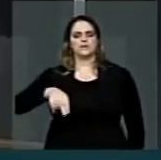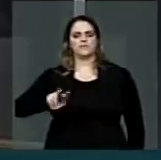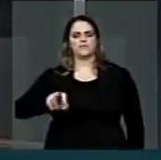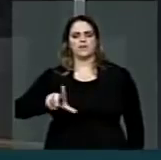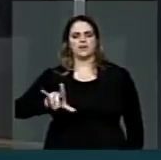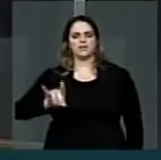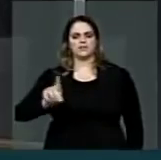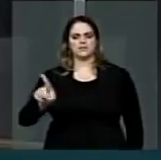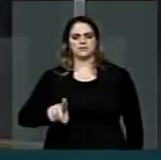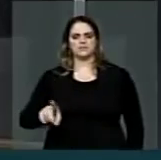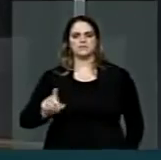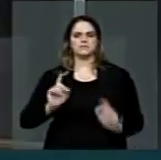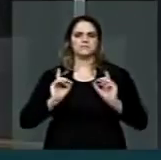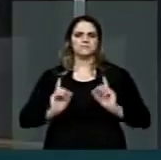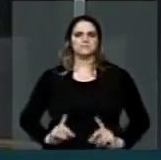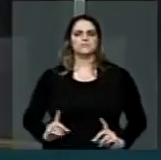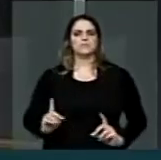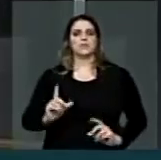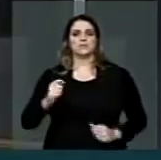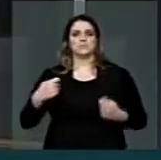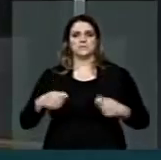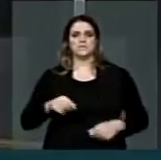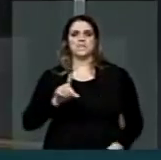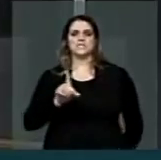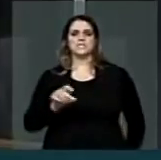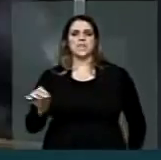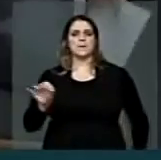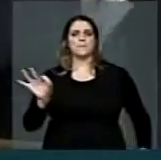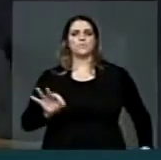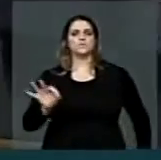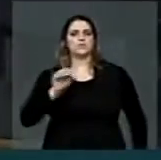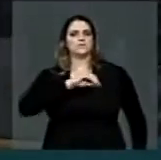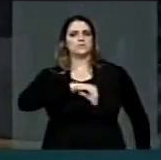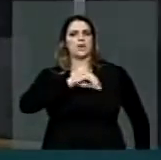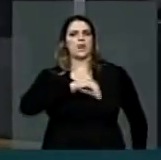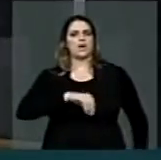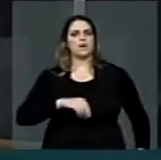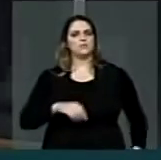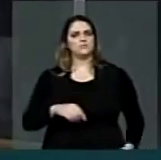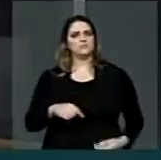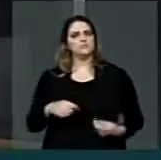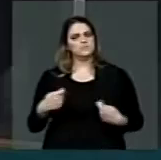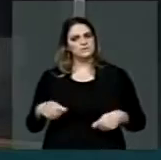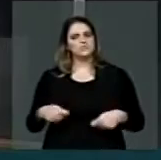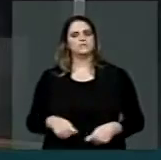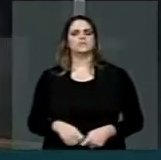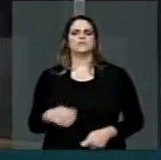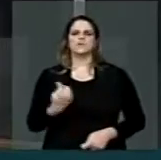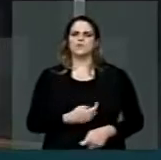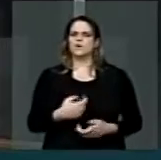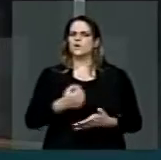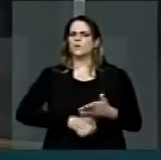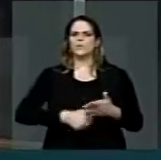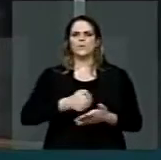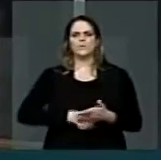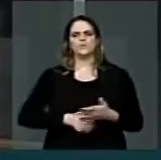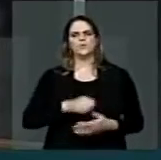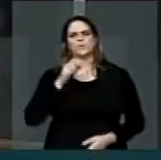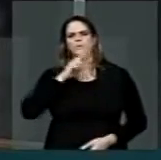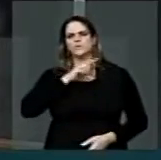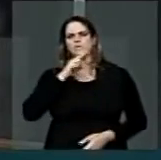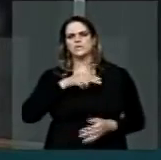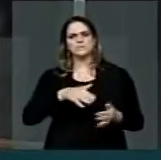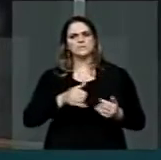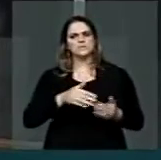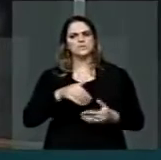para que tenha proventos integrais. Também uma outra luta que nós temos requerimento de urgência para que isto venha a